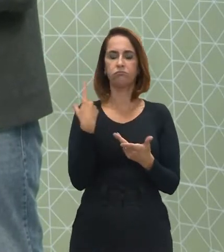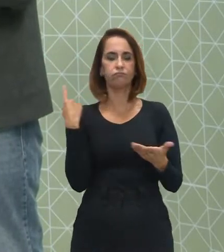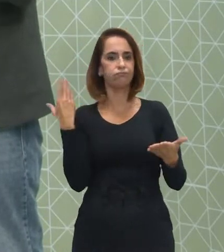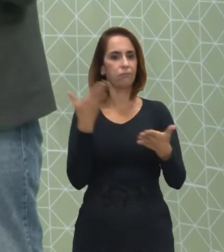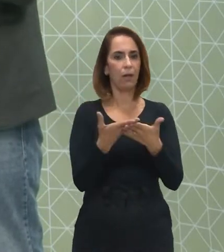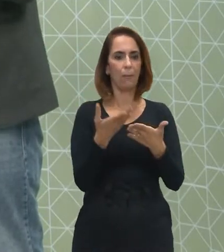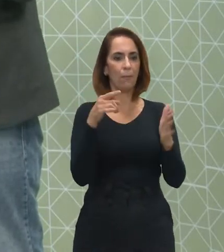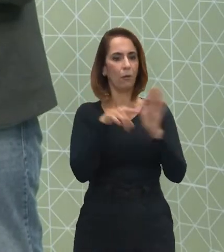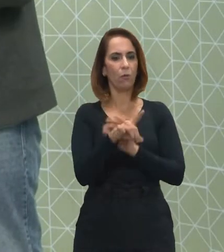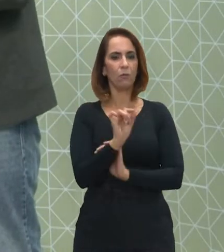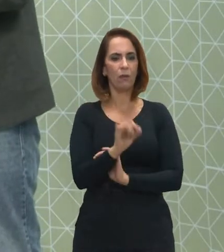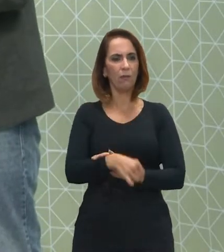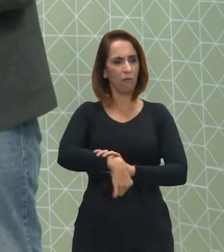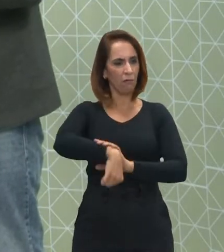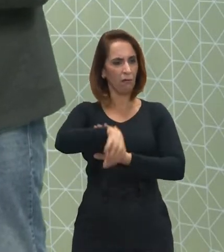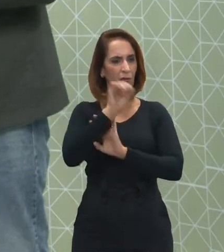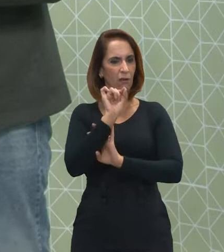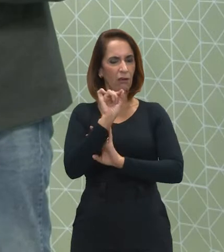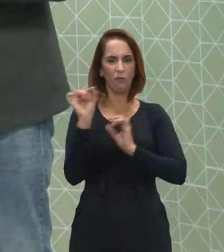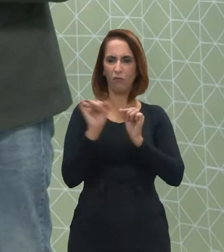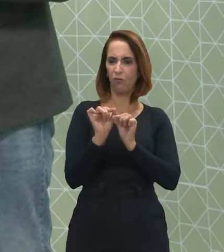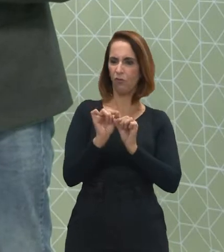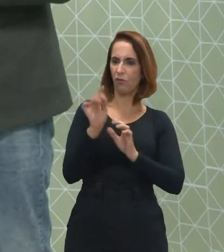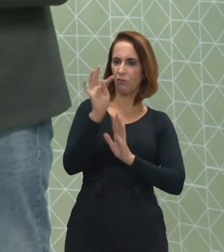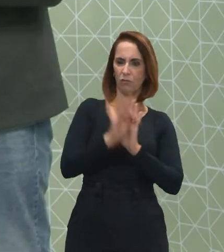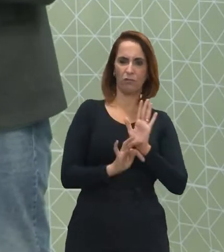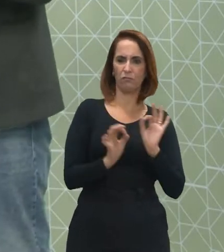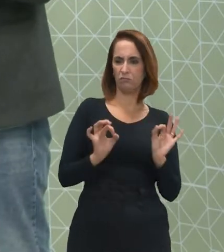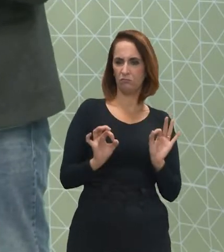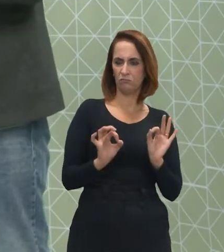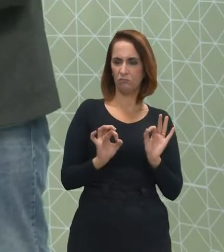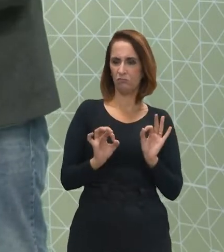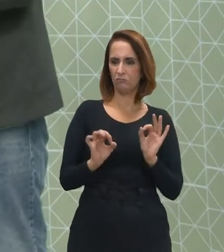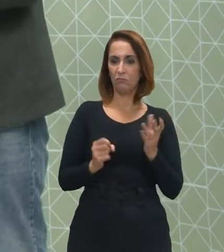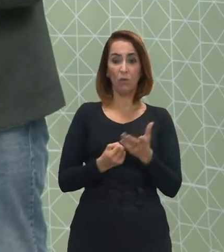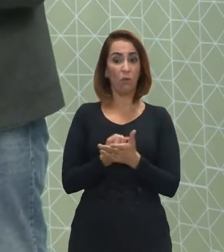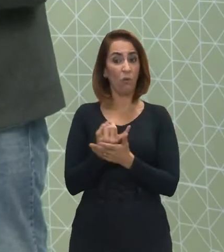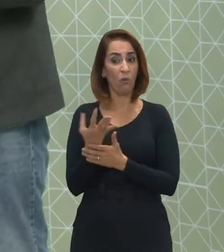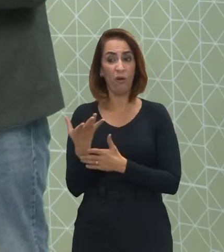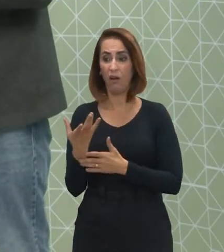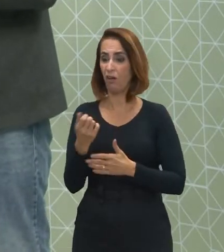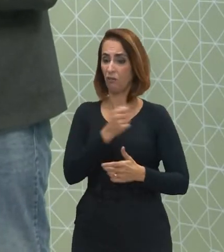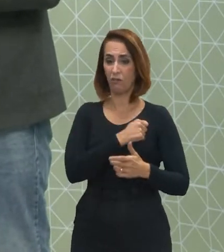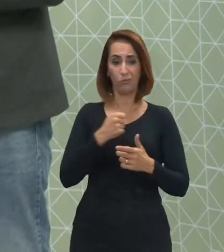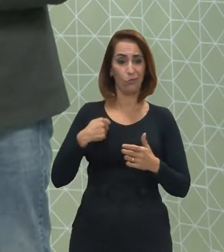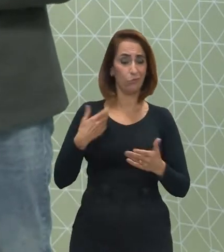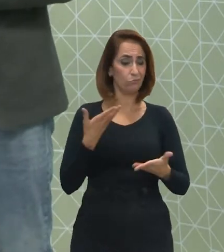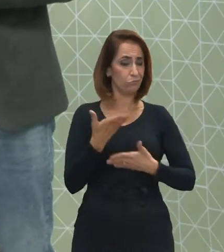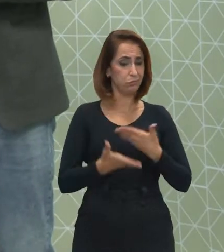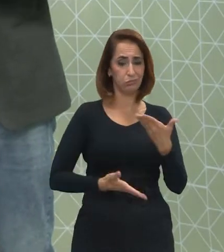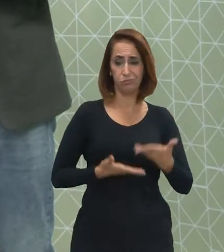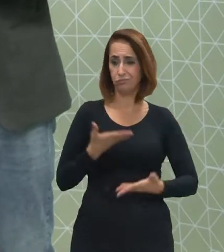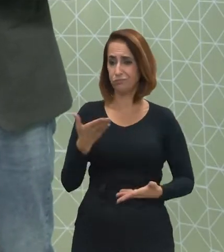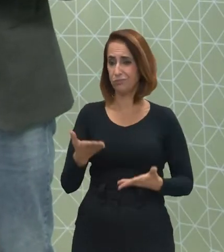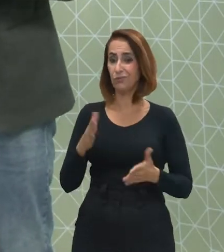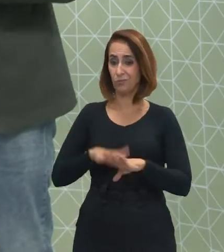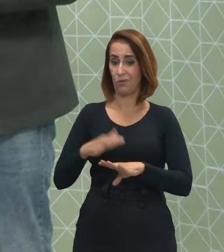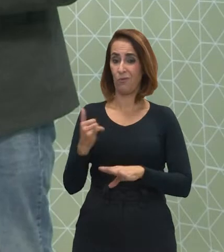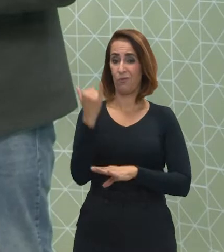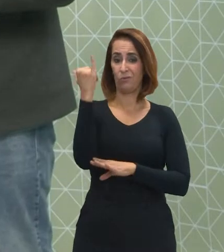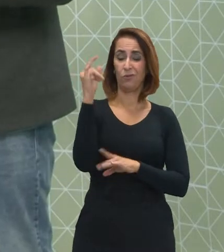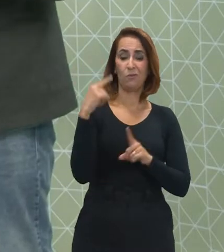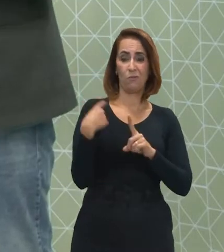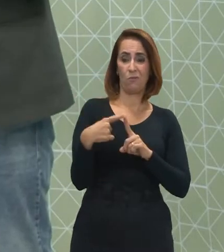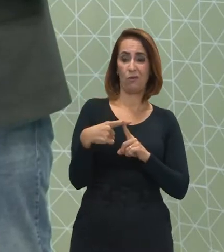vai perguntar quem produziu, quais foram os autores. Isso é muito importante